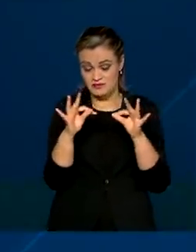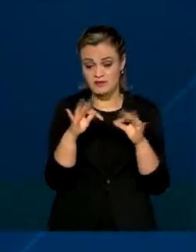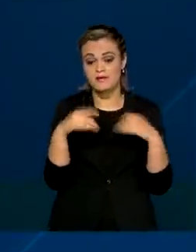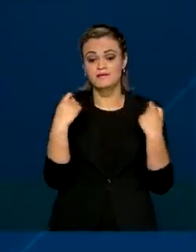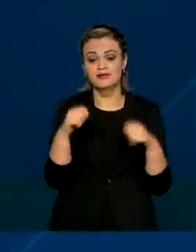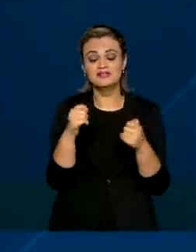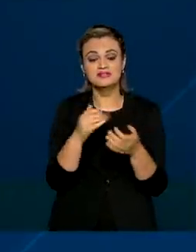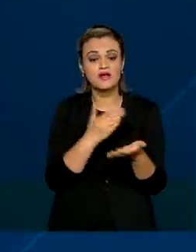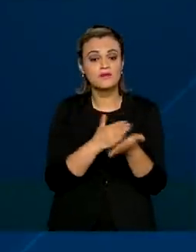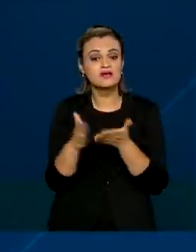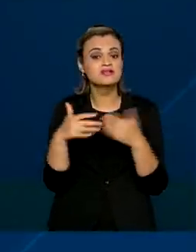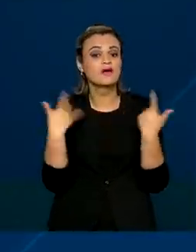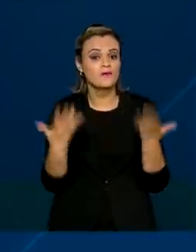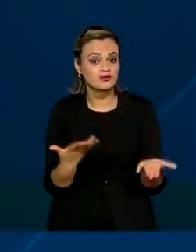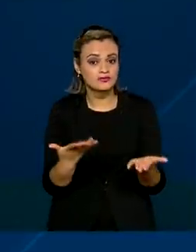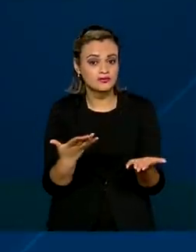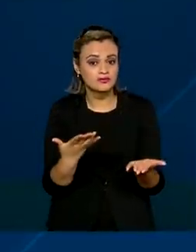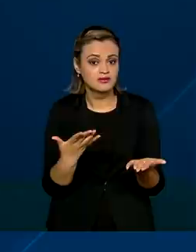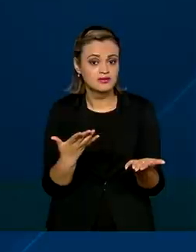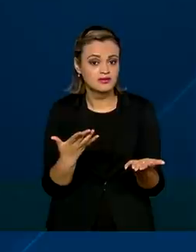iniciado assim que for